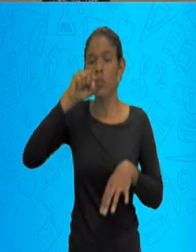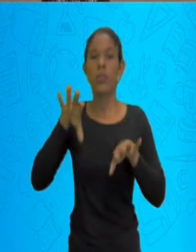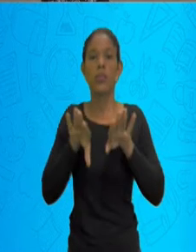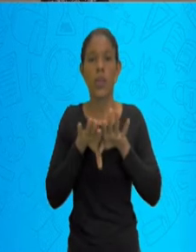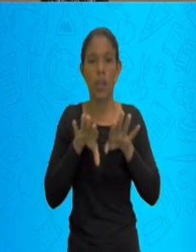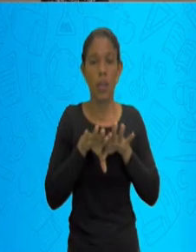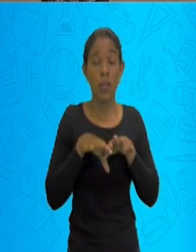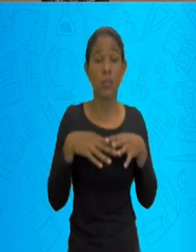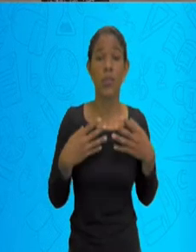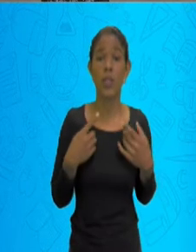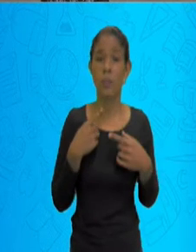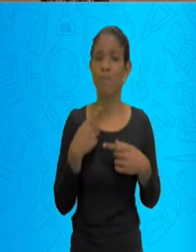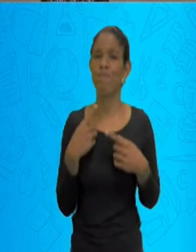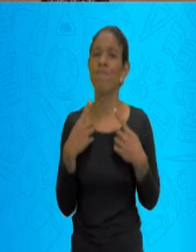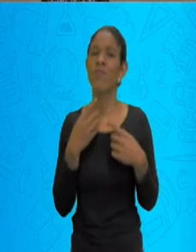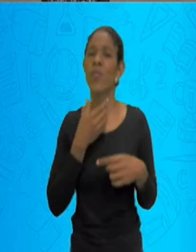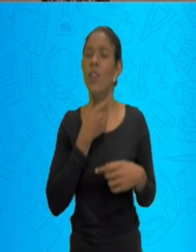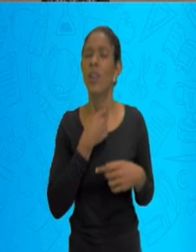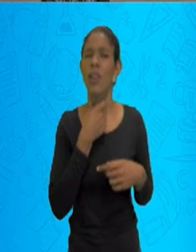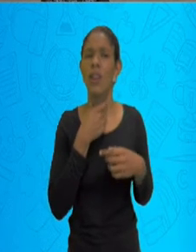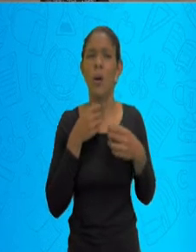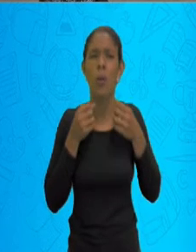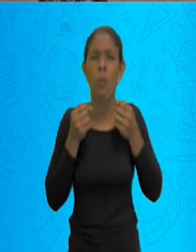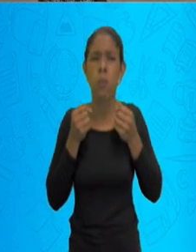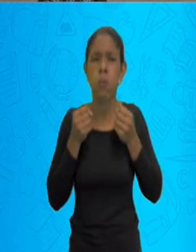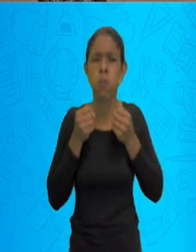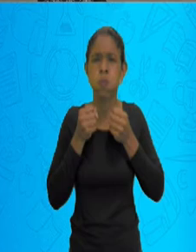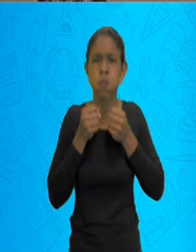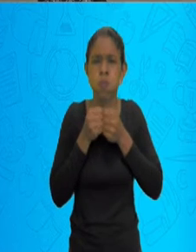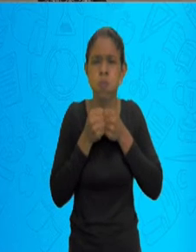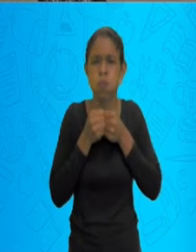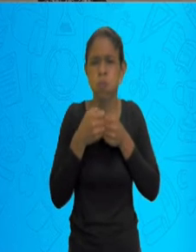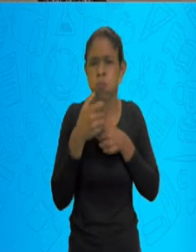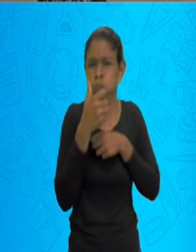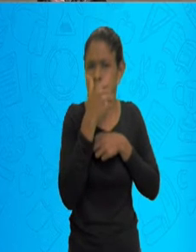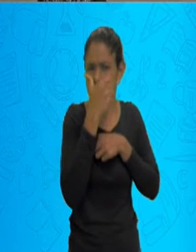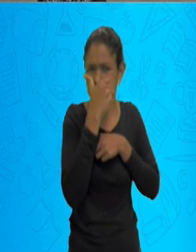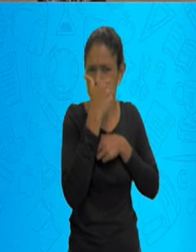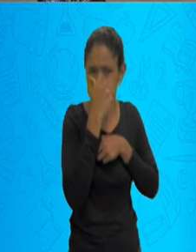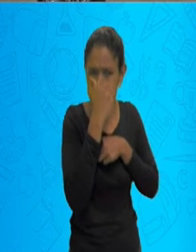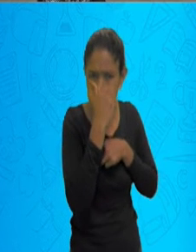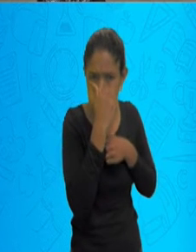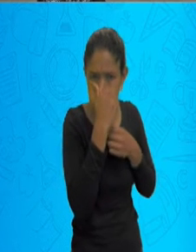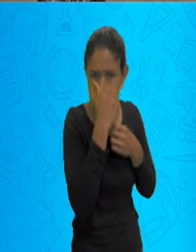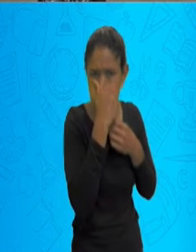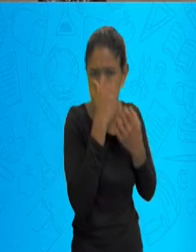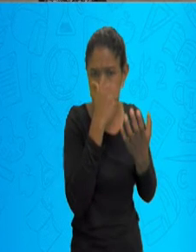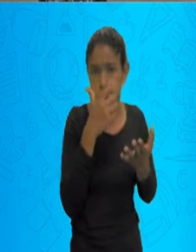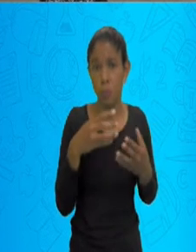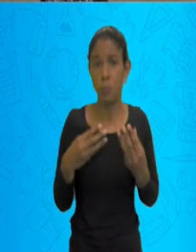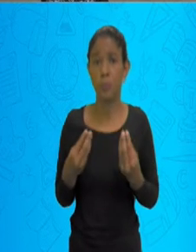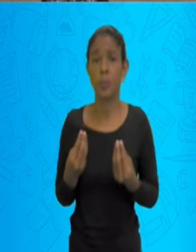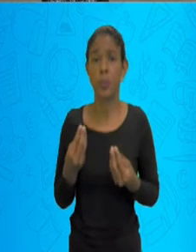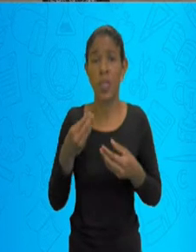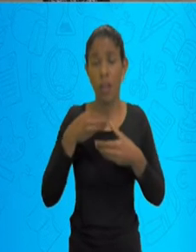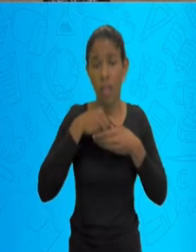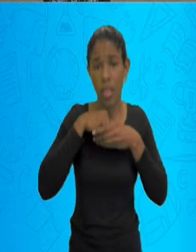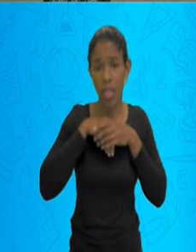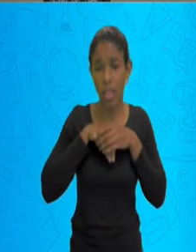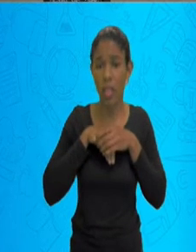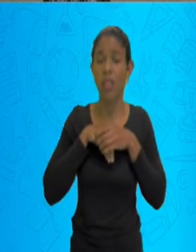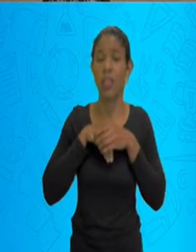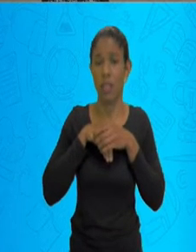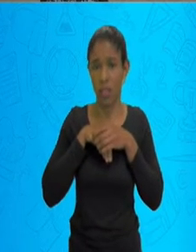fecha, há um aumento da compressão lá dentro do meu músculo